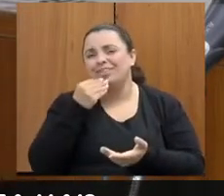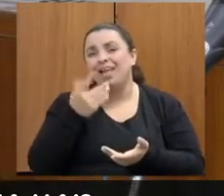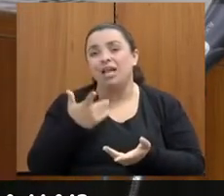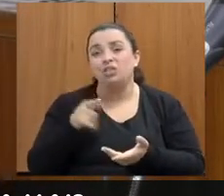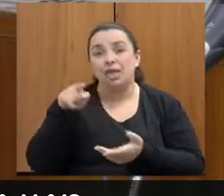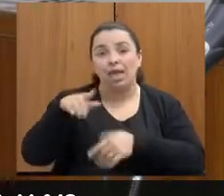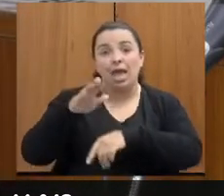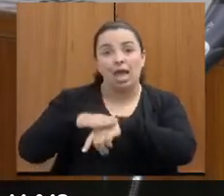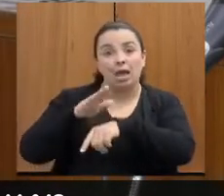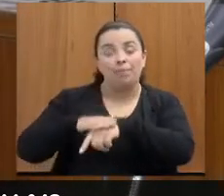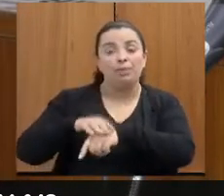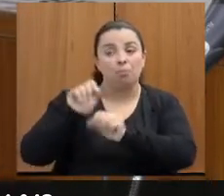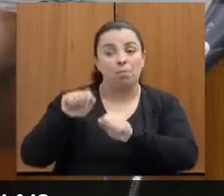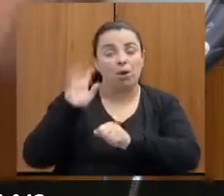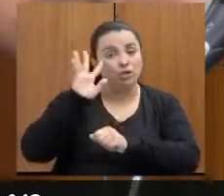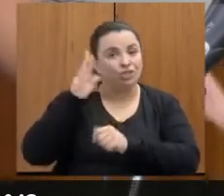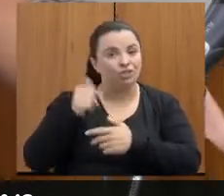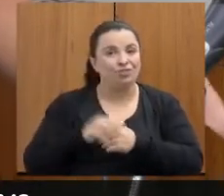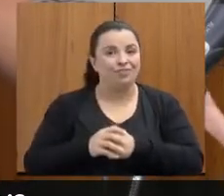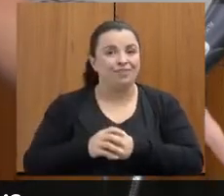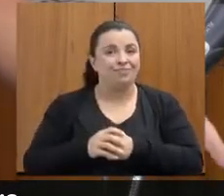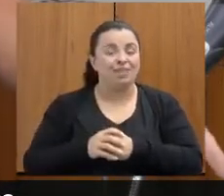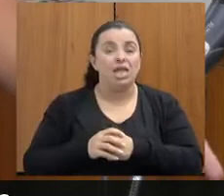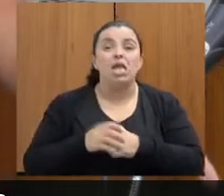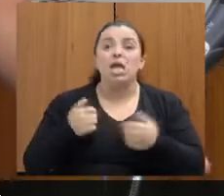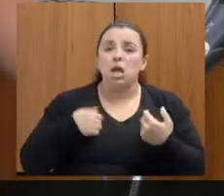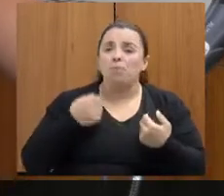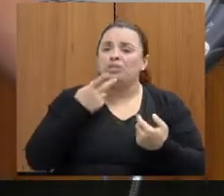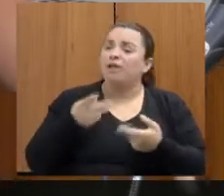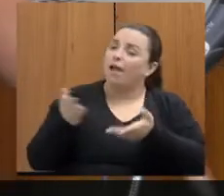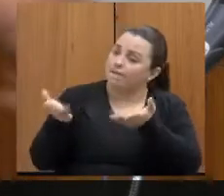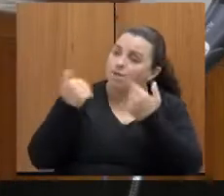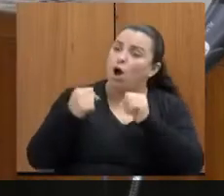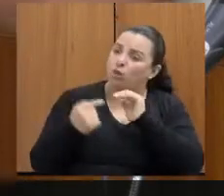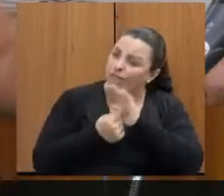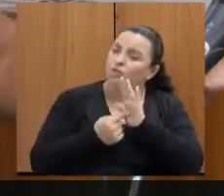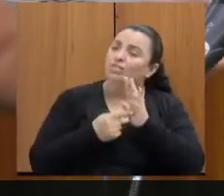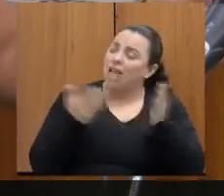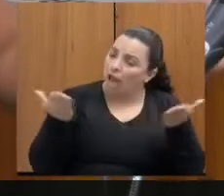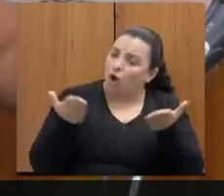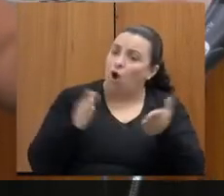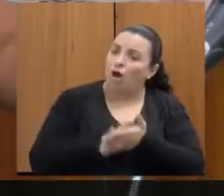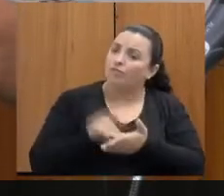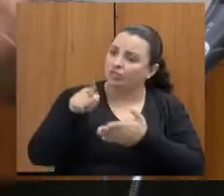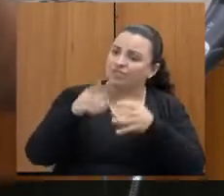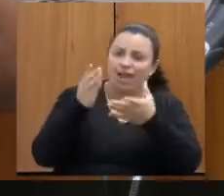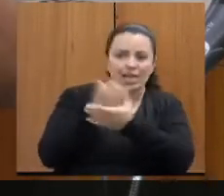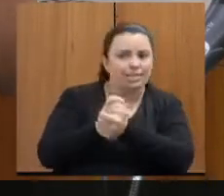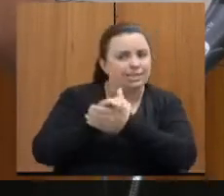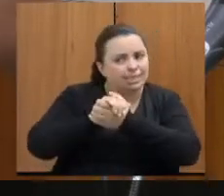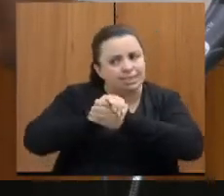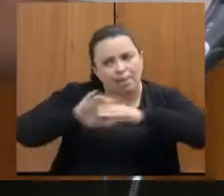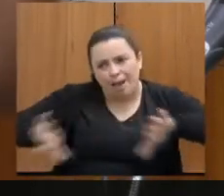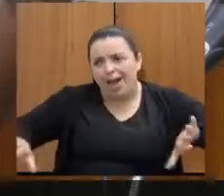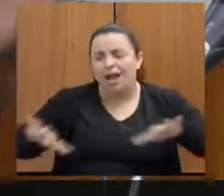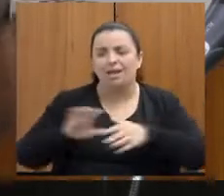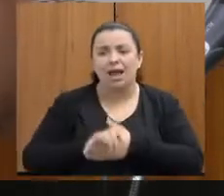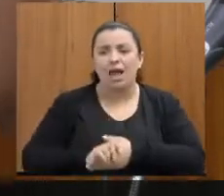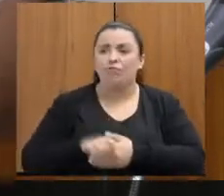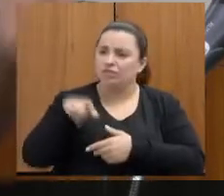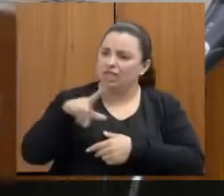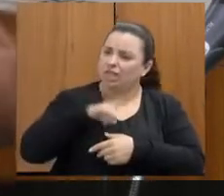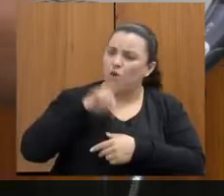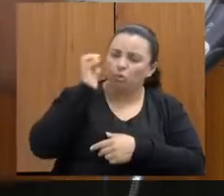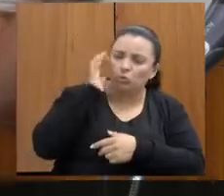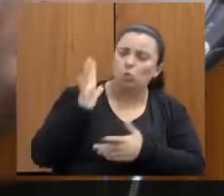do Felipe, porque Felipe é muito fácil, fala assim, vamos denunciar agora, você vai separar desse sujeito agora que você tem todo um sonho,